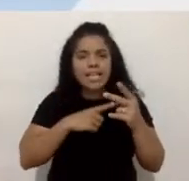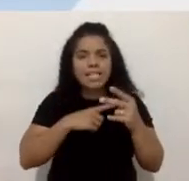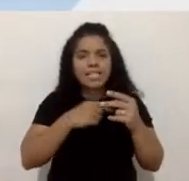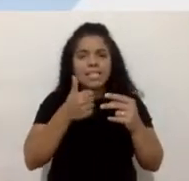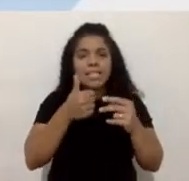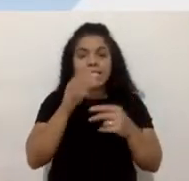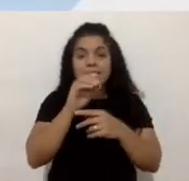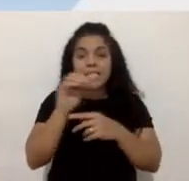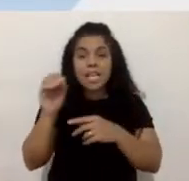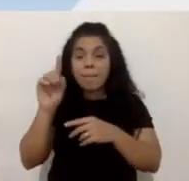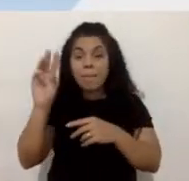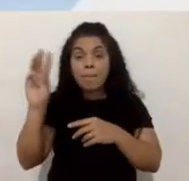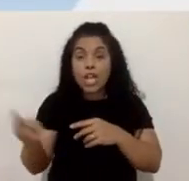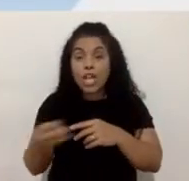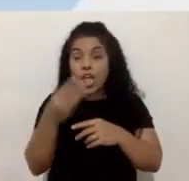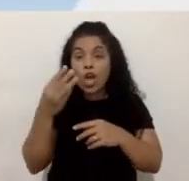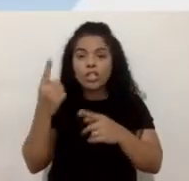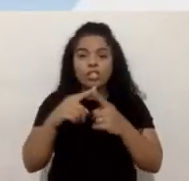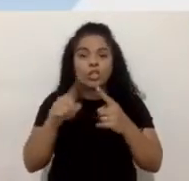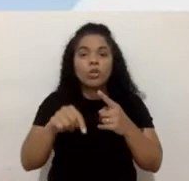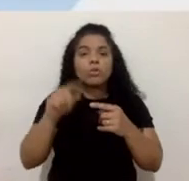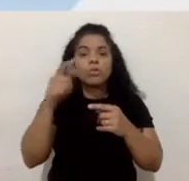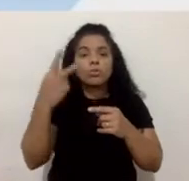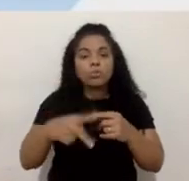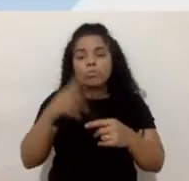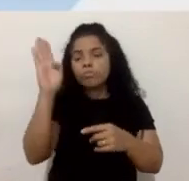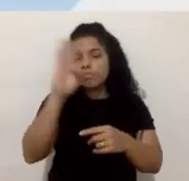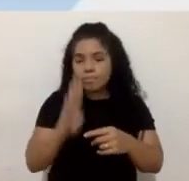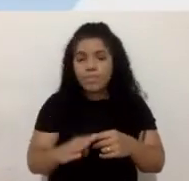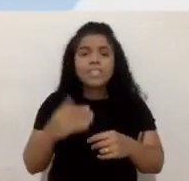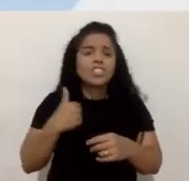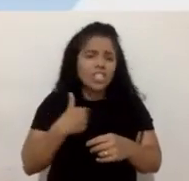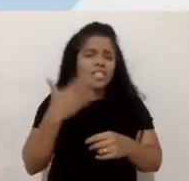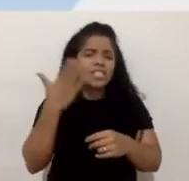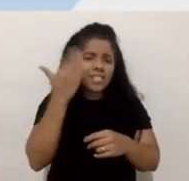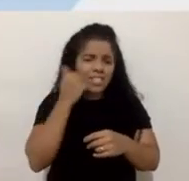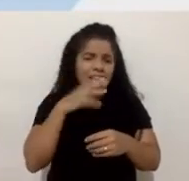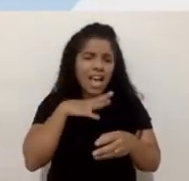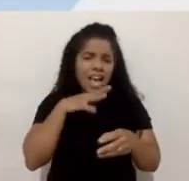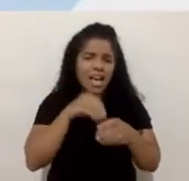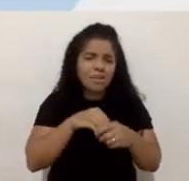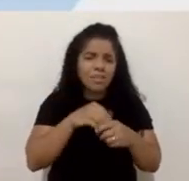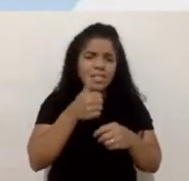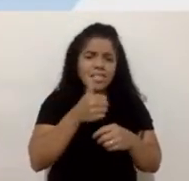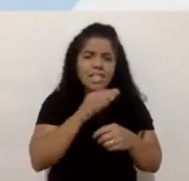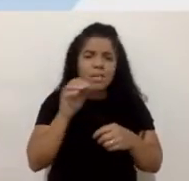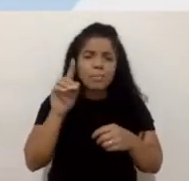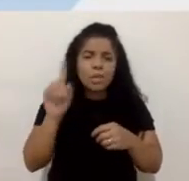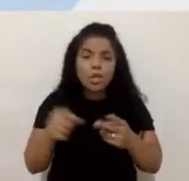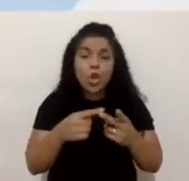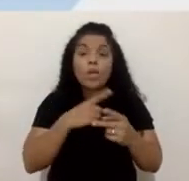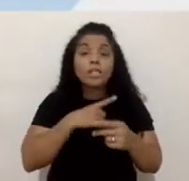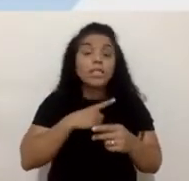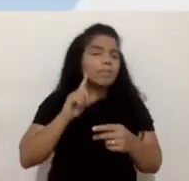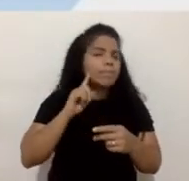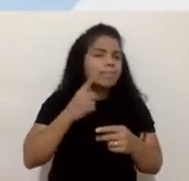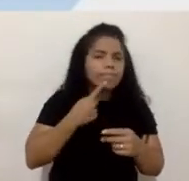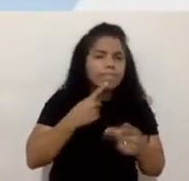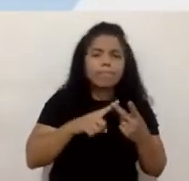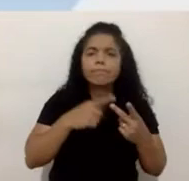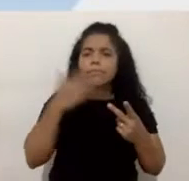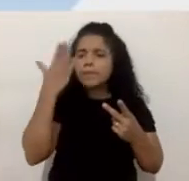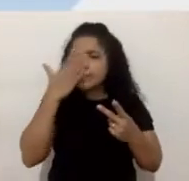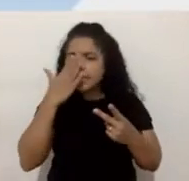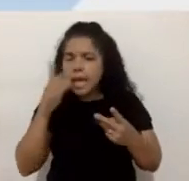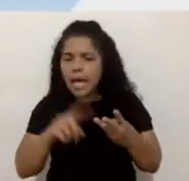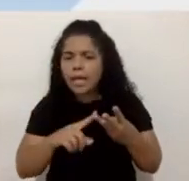né, dos brasileiros. E a gente sabe que dentro desses 100 milhões de uns, tem muitos surdos, tem muitos cegos, tem muitas pessoas